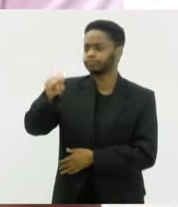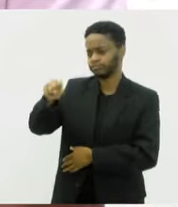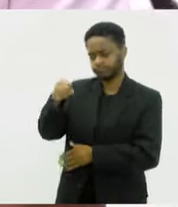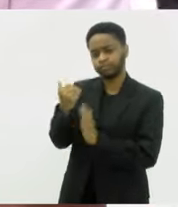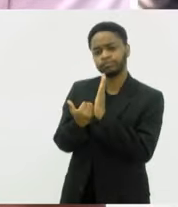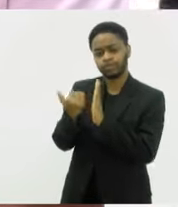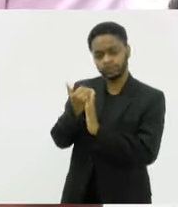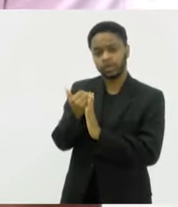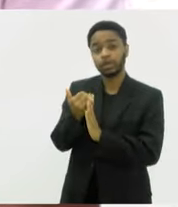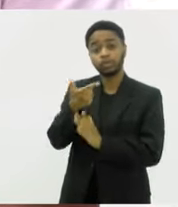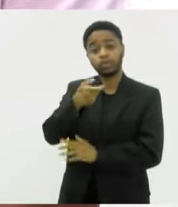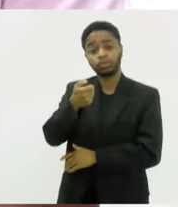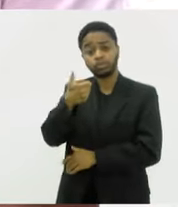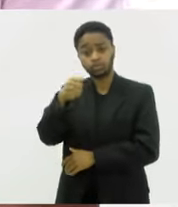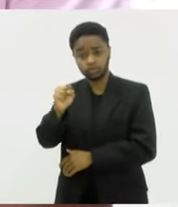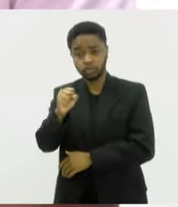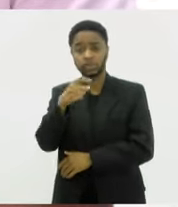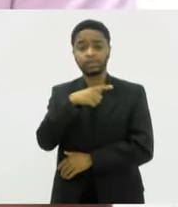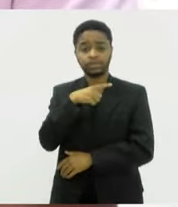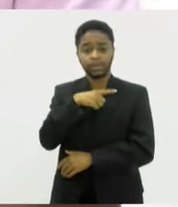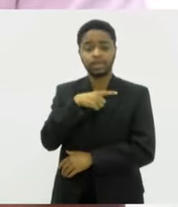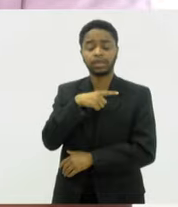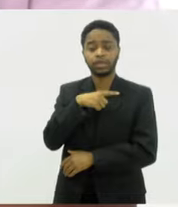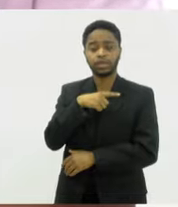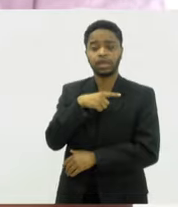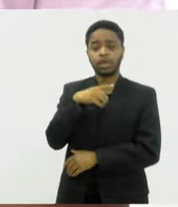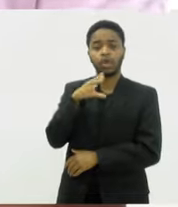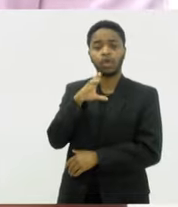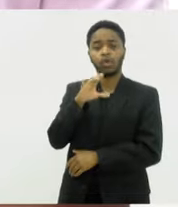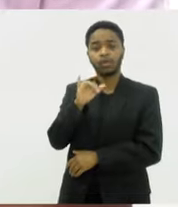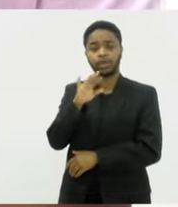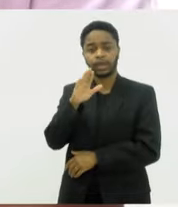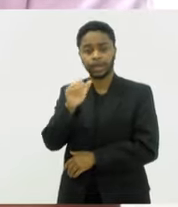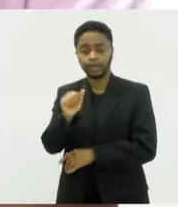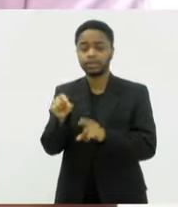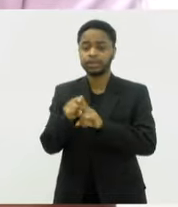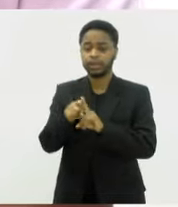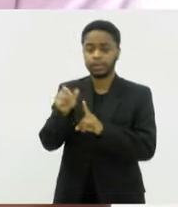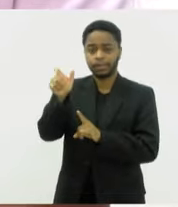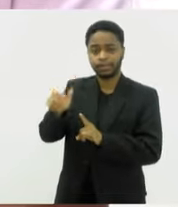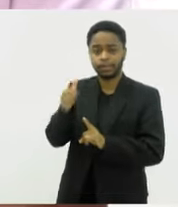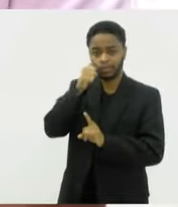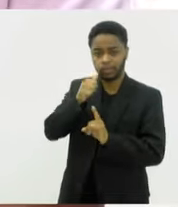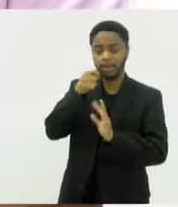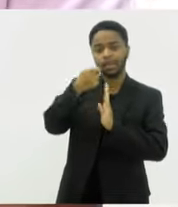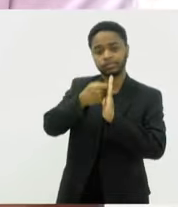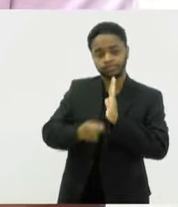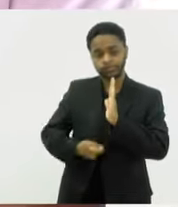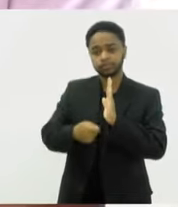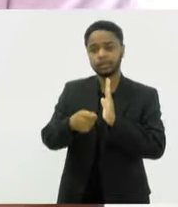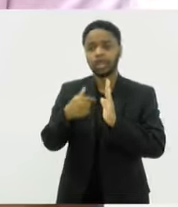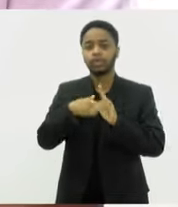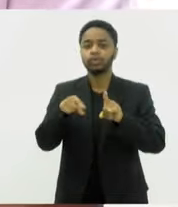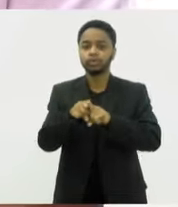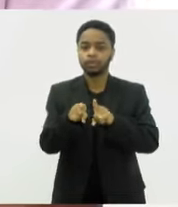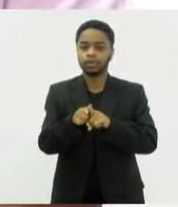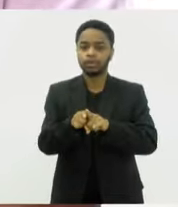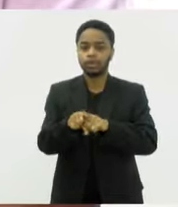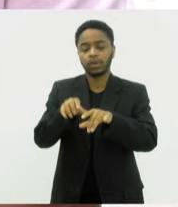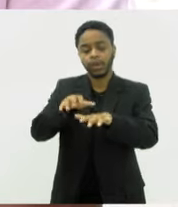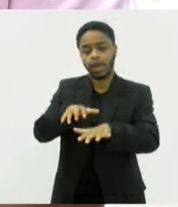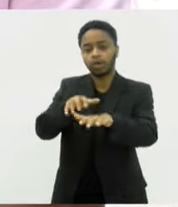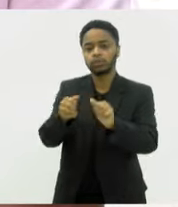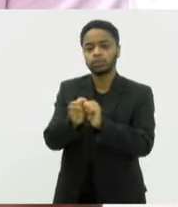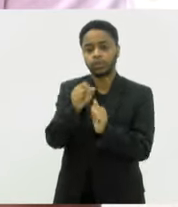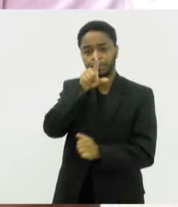2018 da Marielle tem a Manu da Cuica, né? Que é compositora. Eu vim no carro da Beija